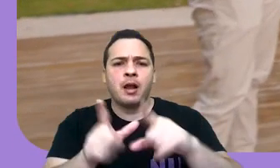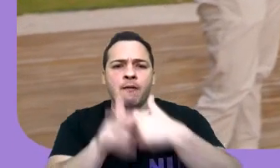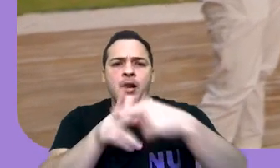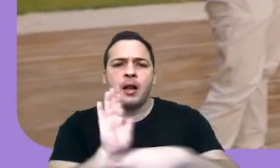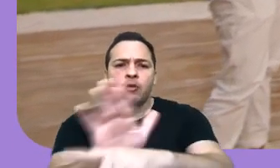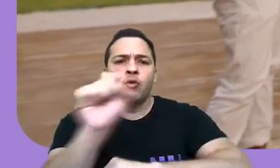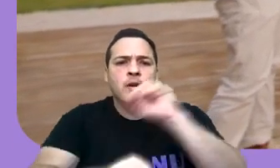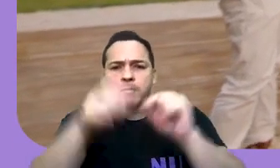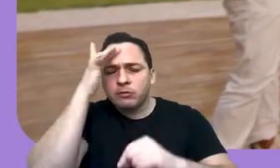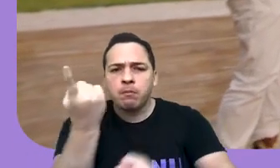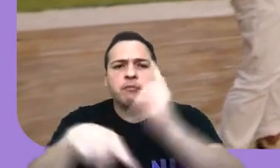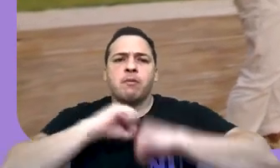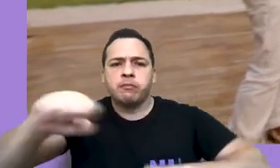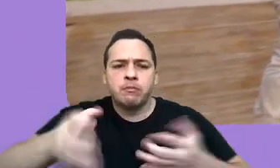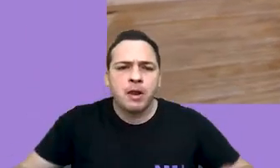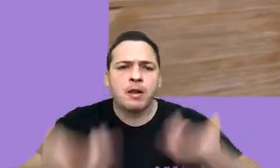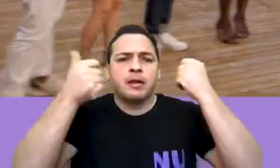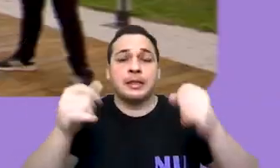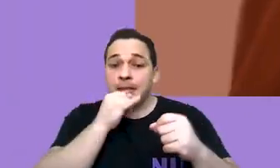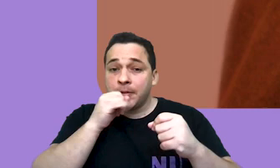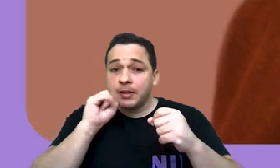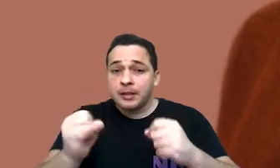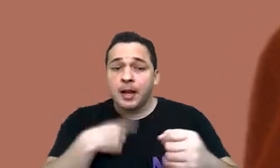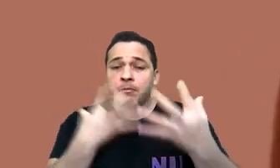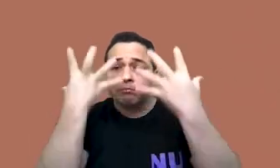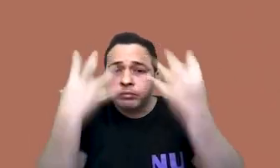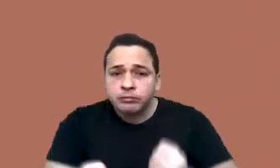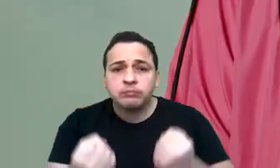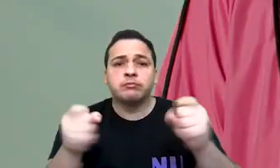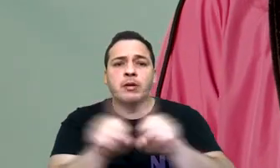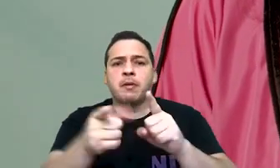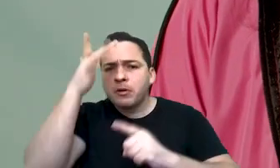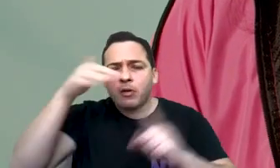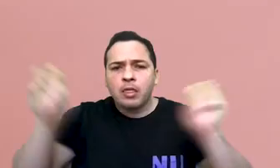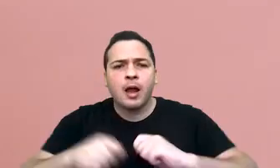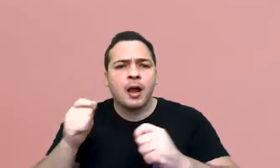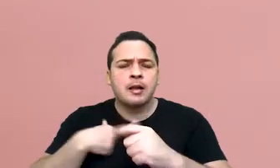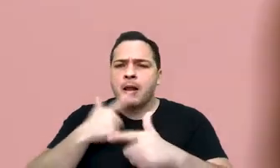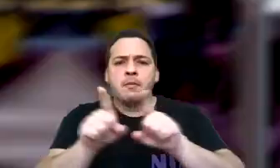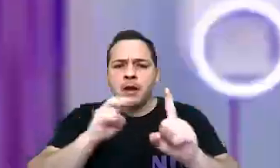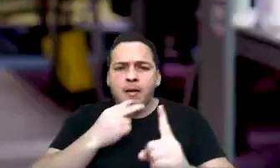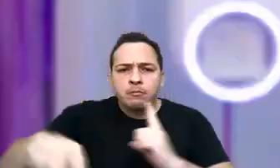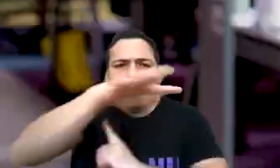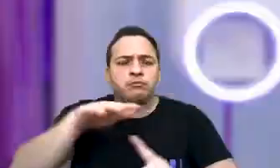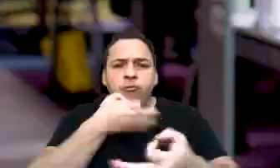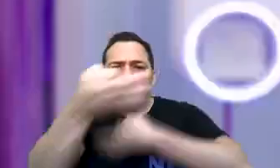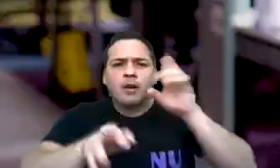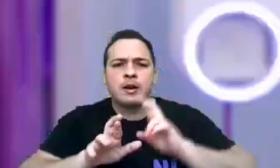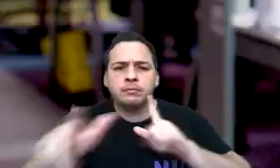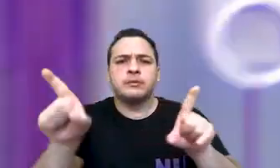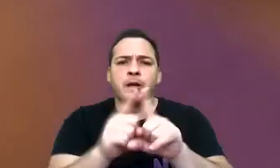ferramentas para que a linha de chegada seja sempre para cima. Porque quando a gente faz parte, podemos questionar o status quo. Diferentes